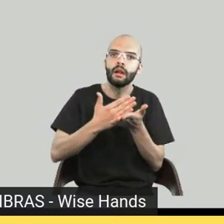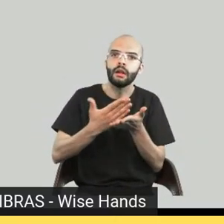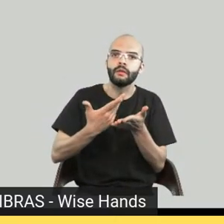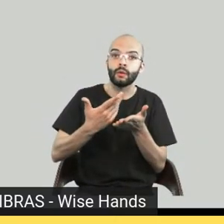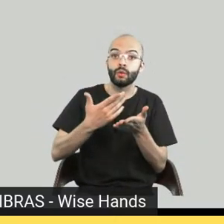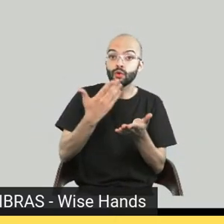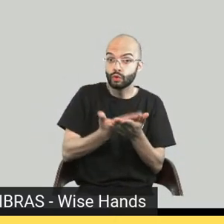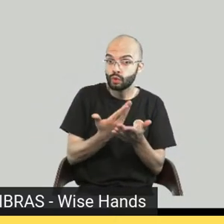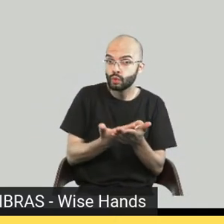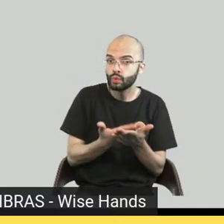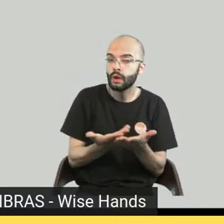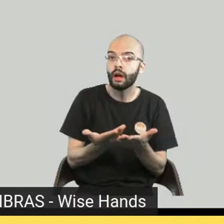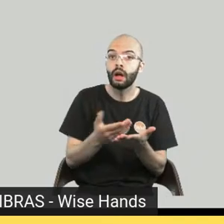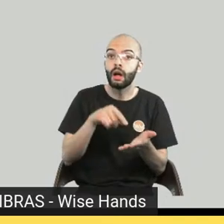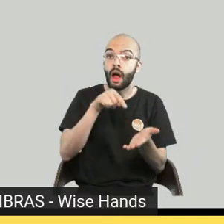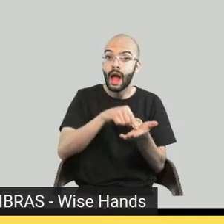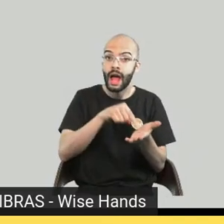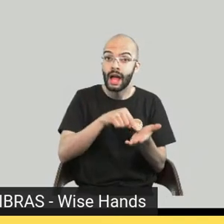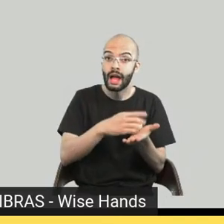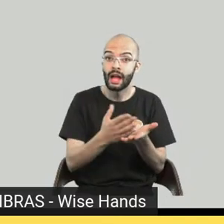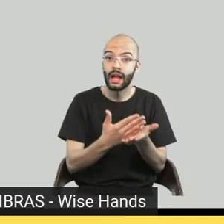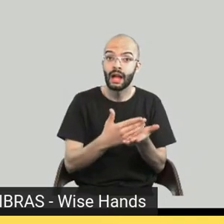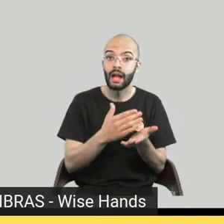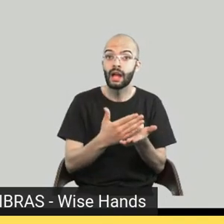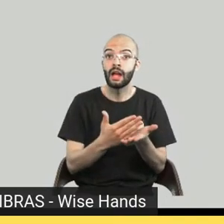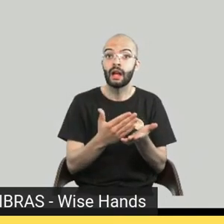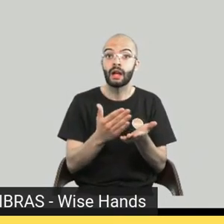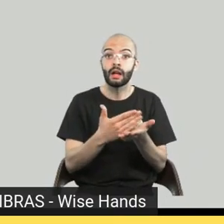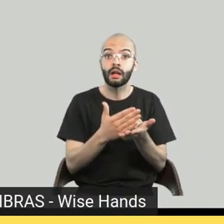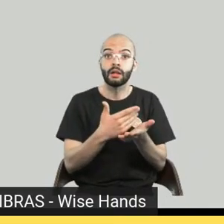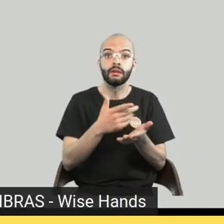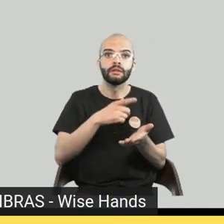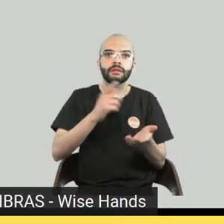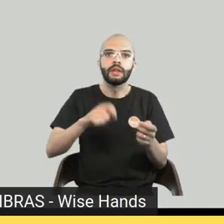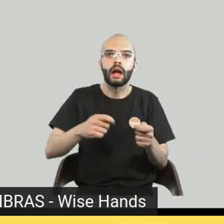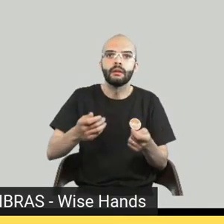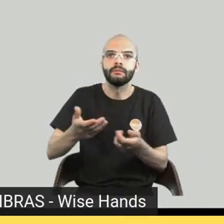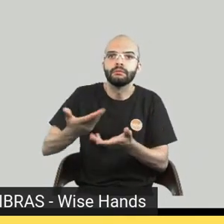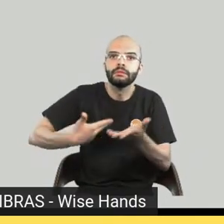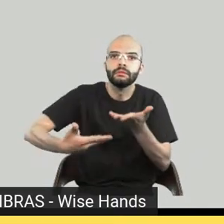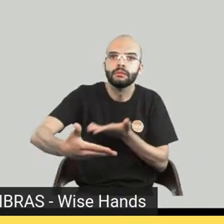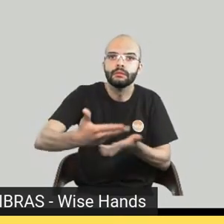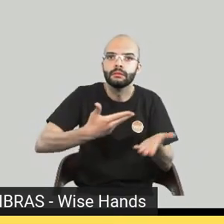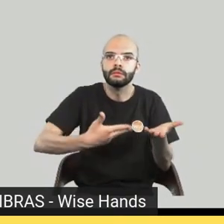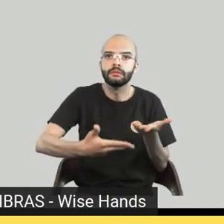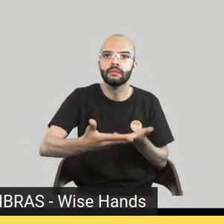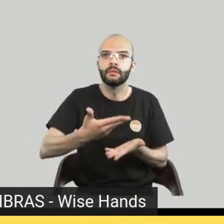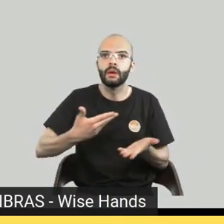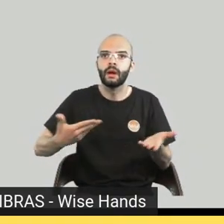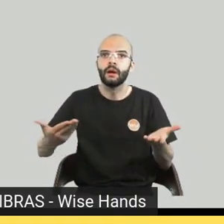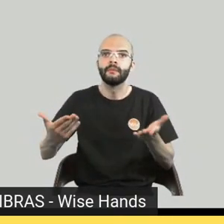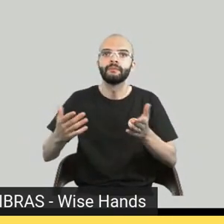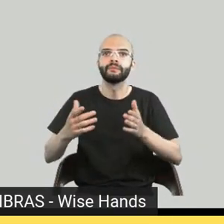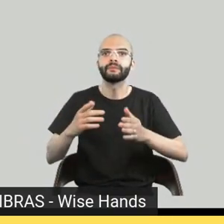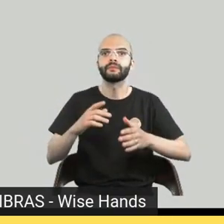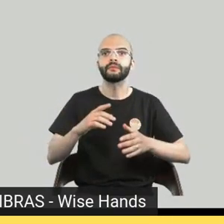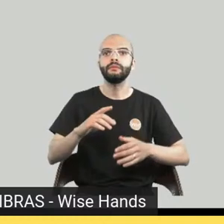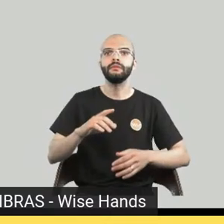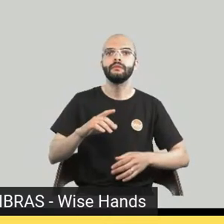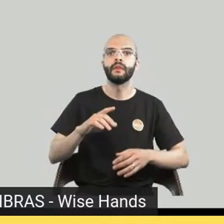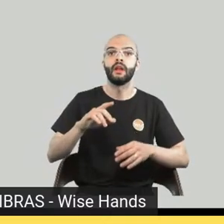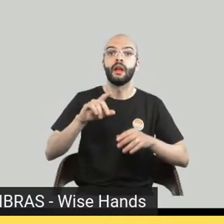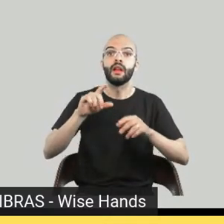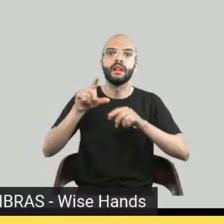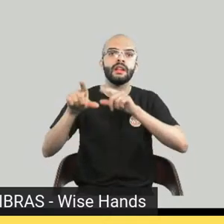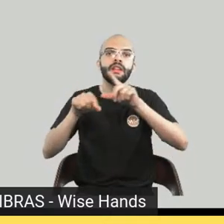encara o livro como um objeto que vai democratizar, seja o acesso à informação, a educação, a melhor qualidade de vida.